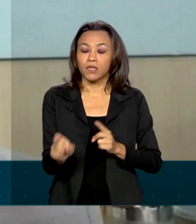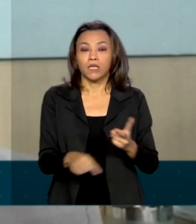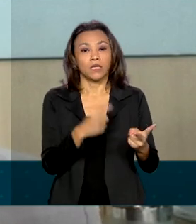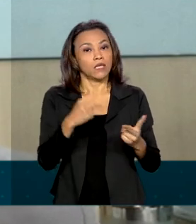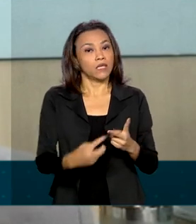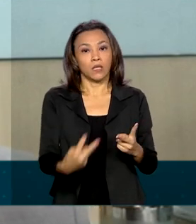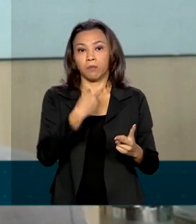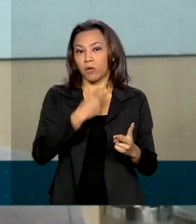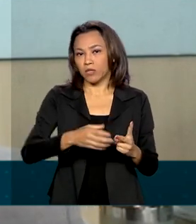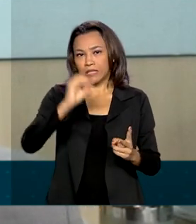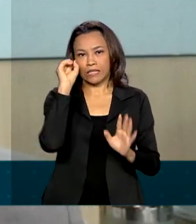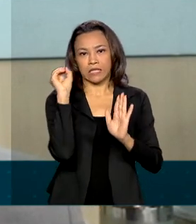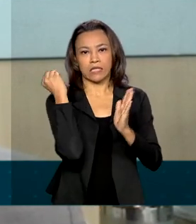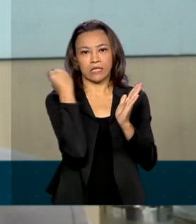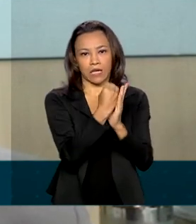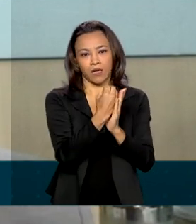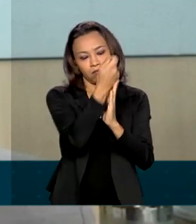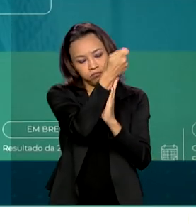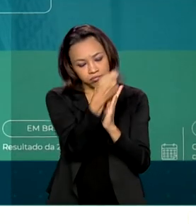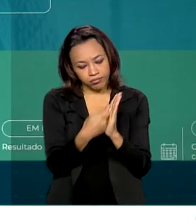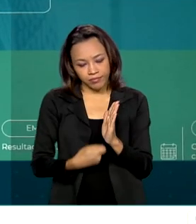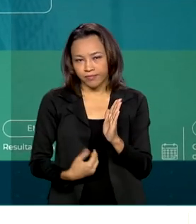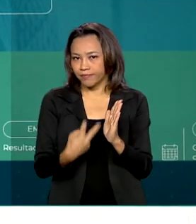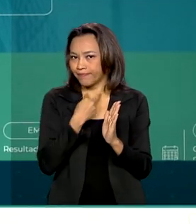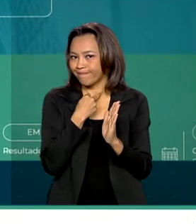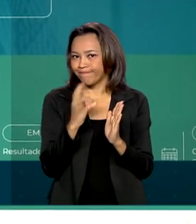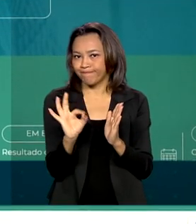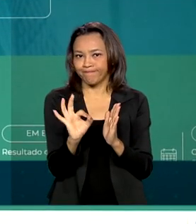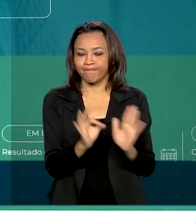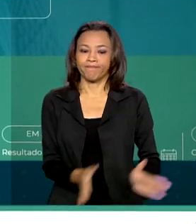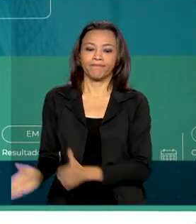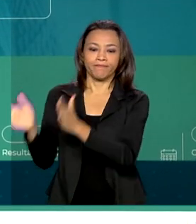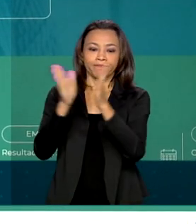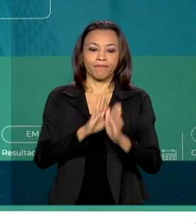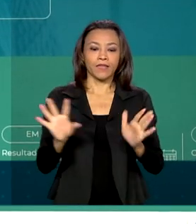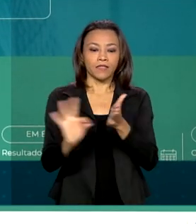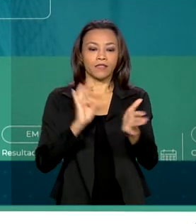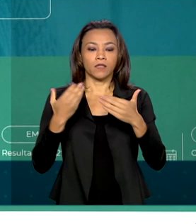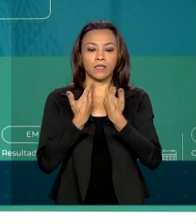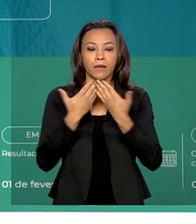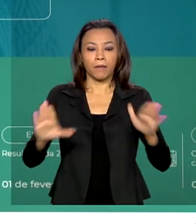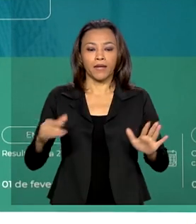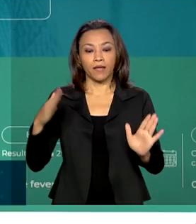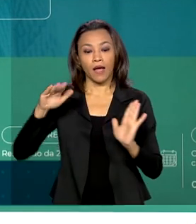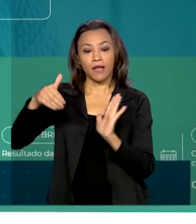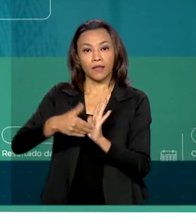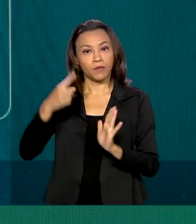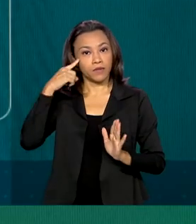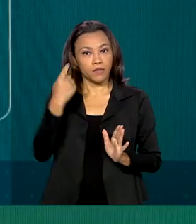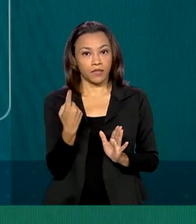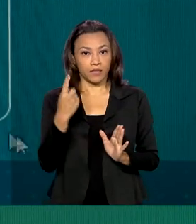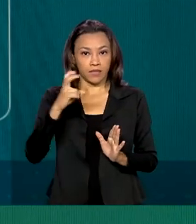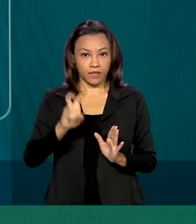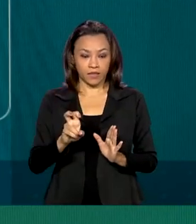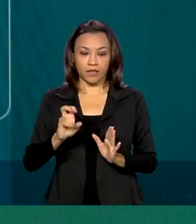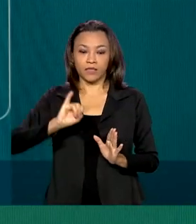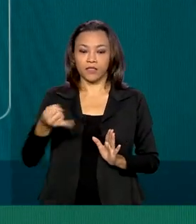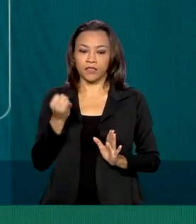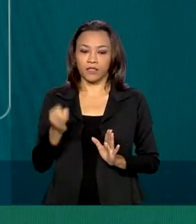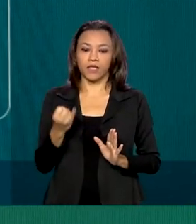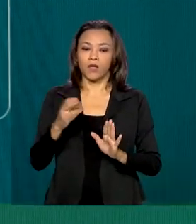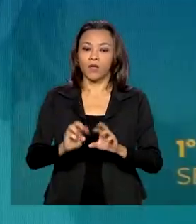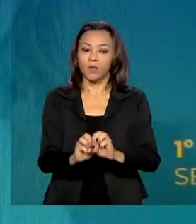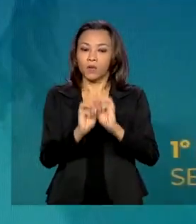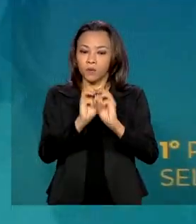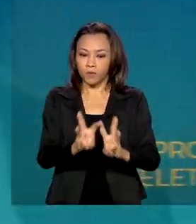pode ter tirado zero na prova de redação. As inscrições estão abertas até 15 de janeiro e devem ser feitas pelo site